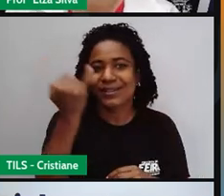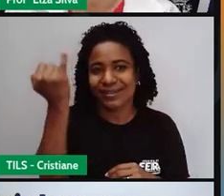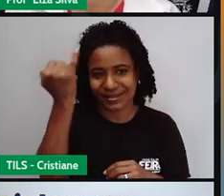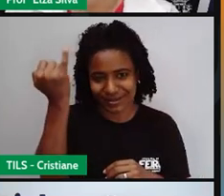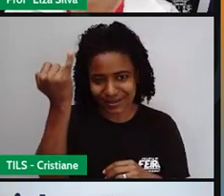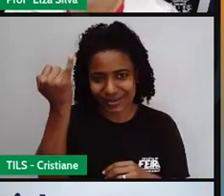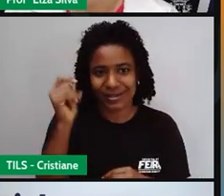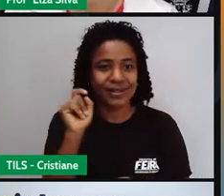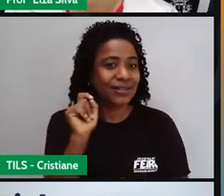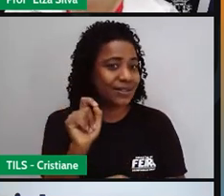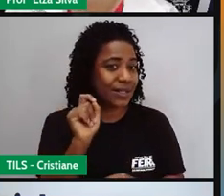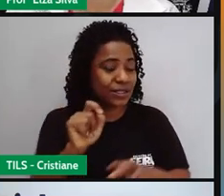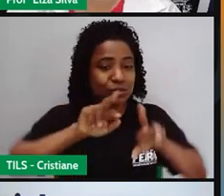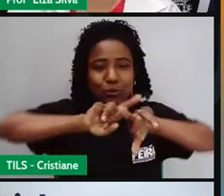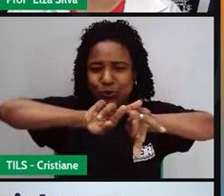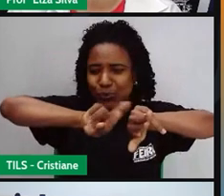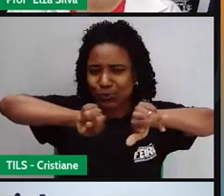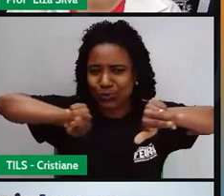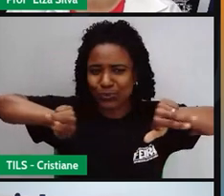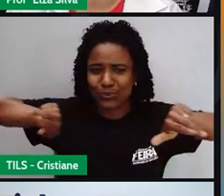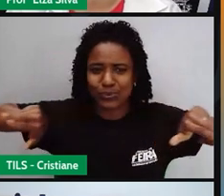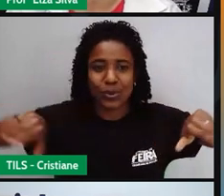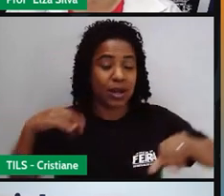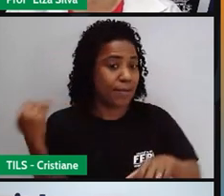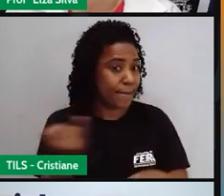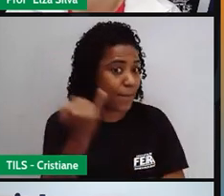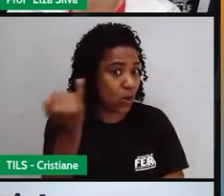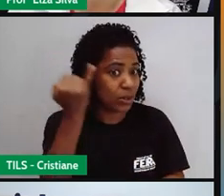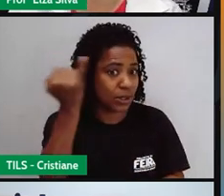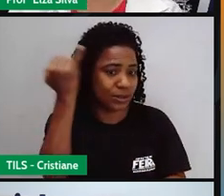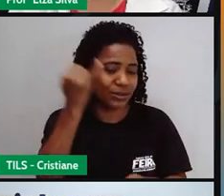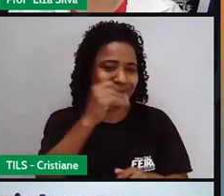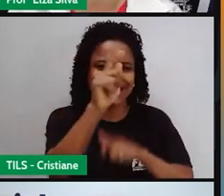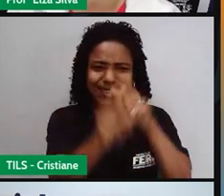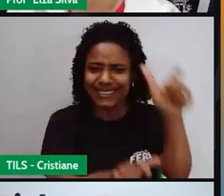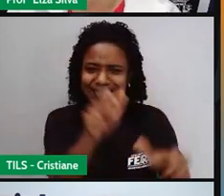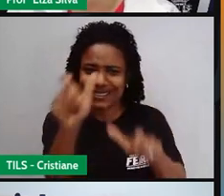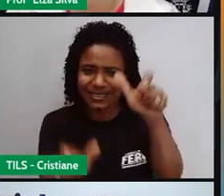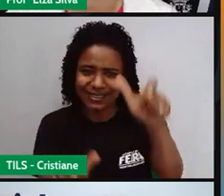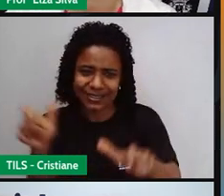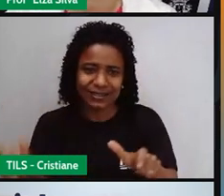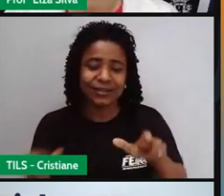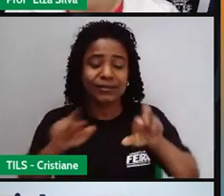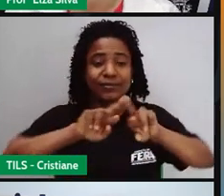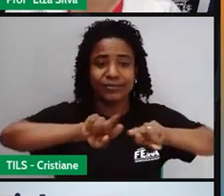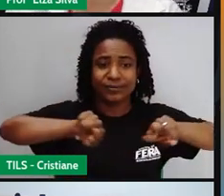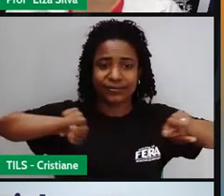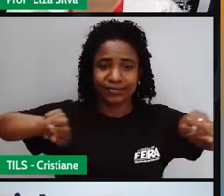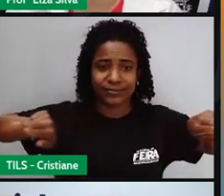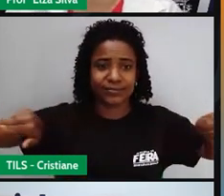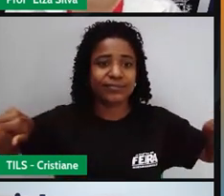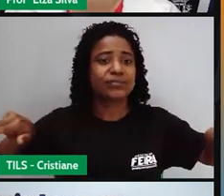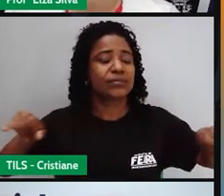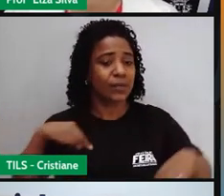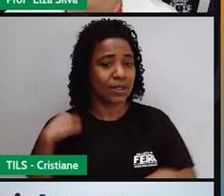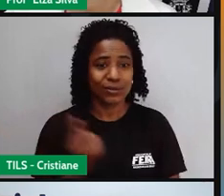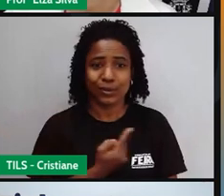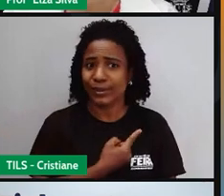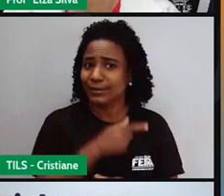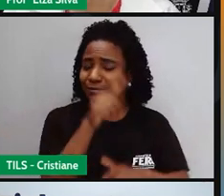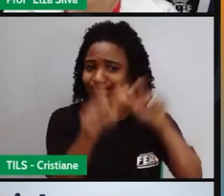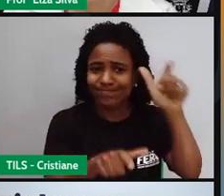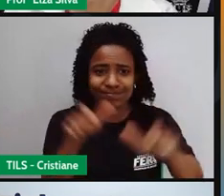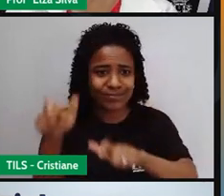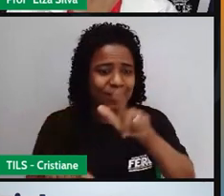vida. Diversidade. E nós estamos percebendo a cada aula que nós somos muito